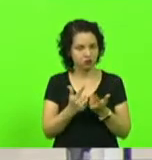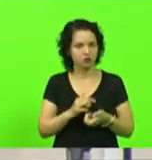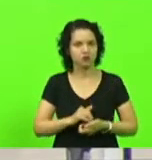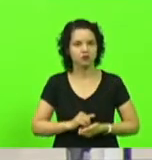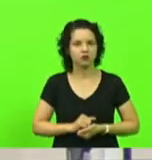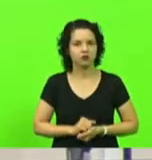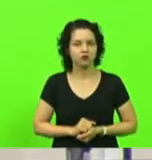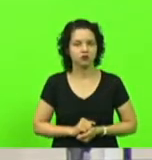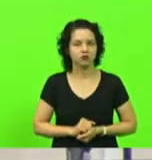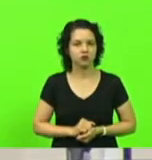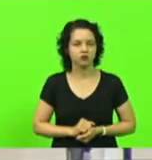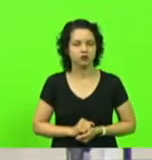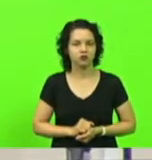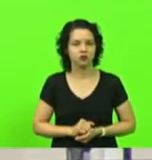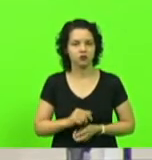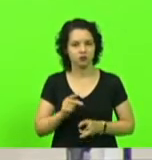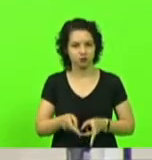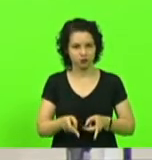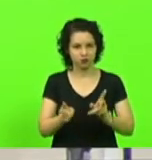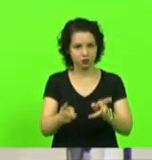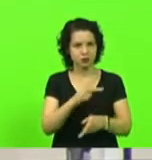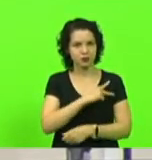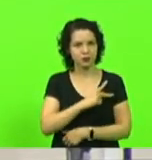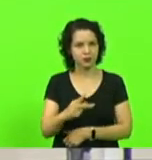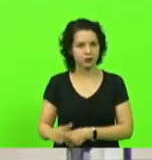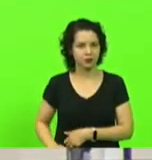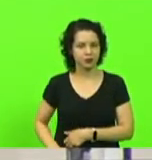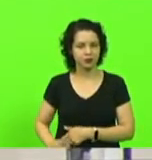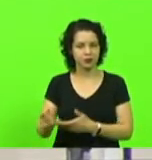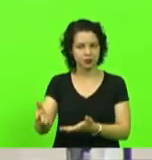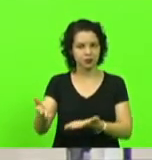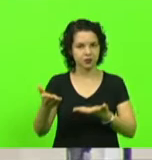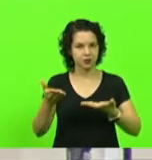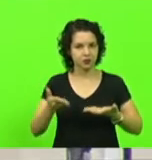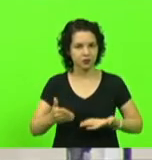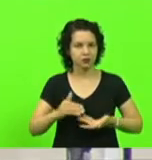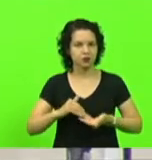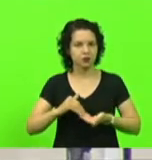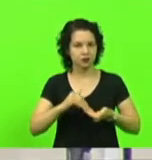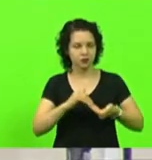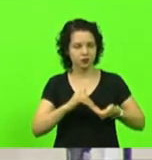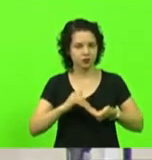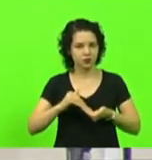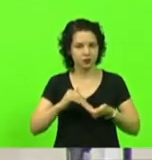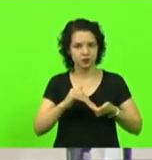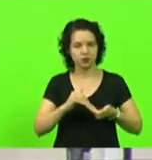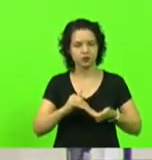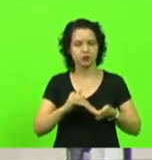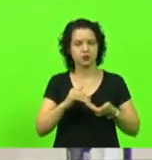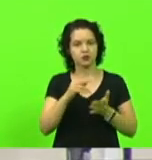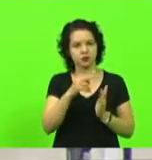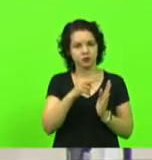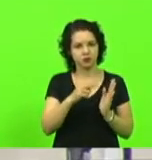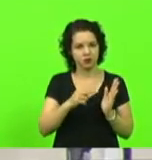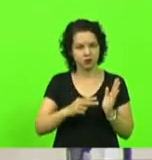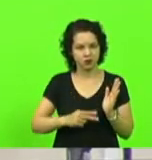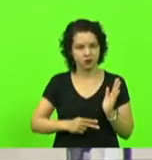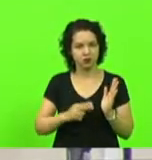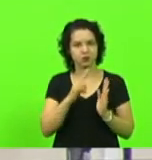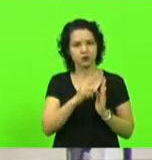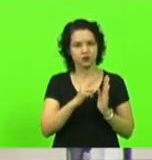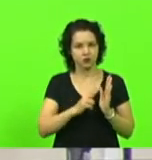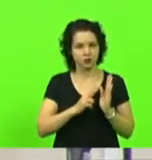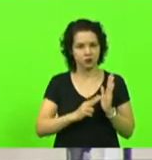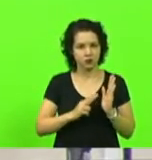o senhor presidente convidou o mestre de cerimônias para proceder à nominata